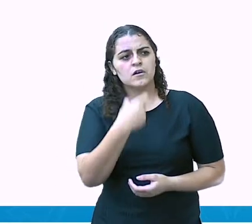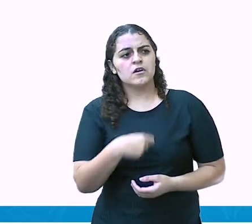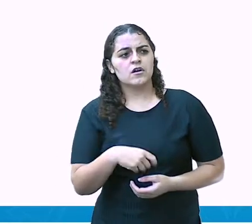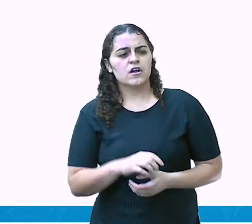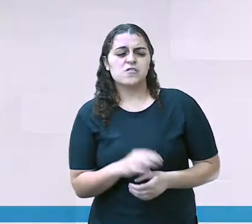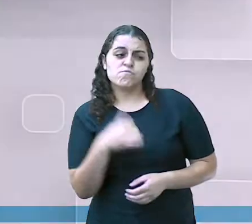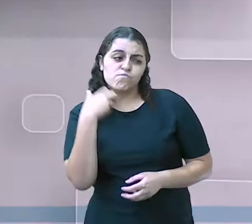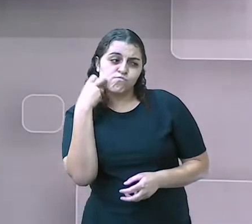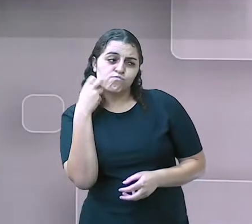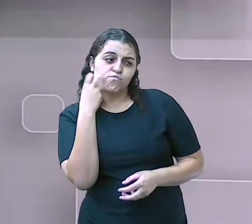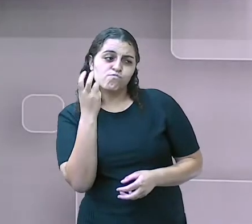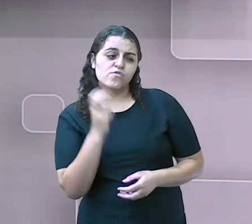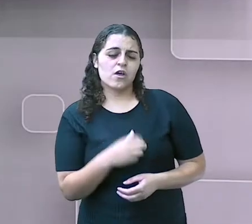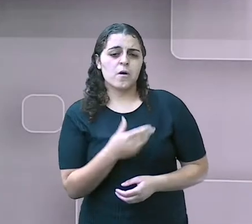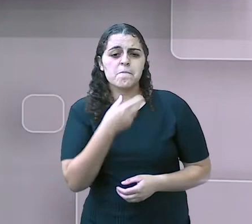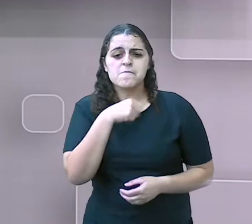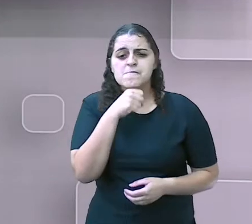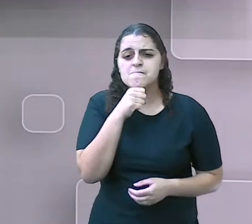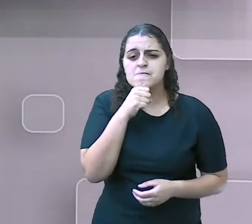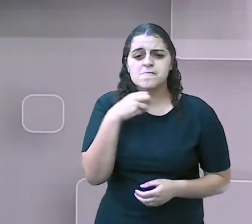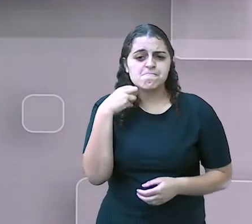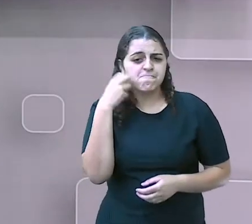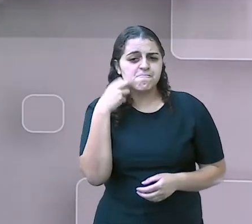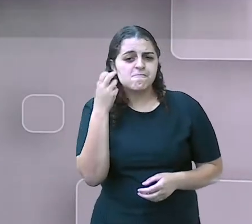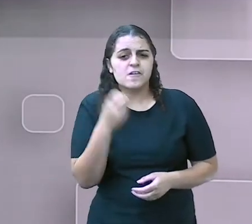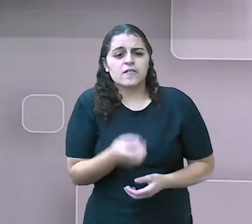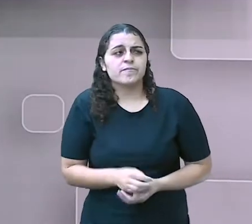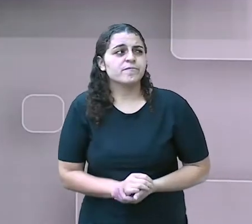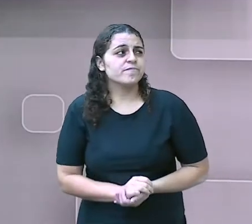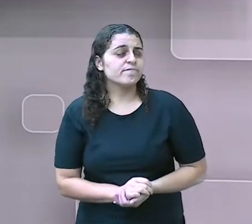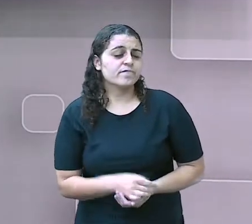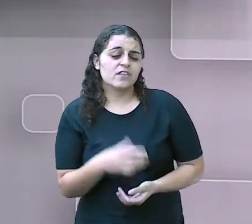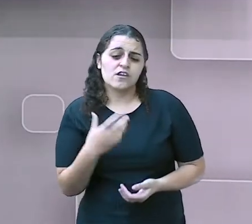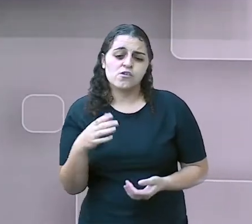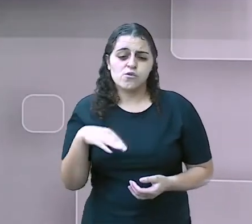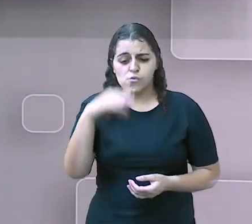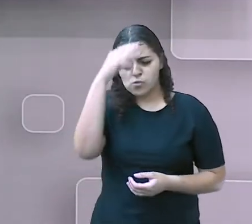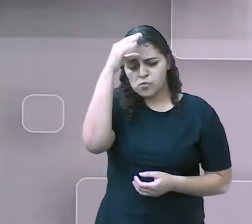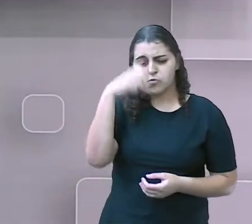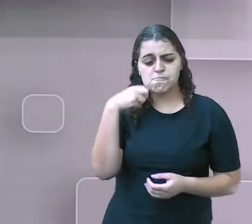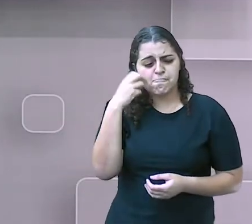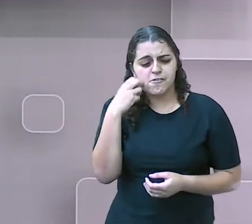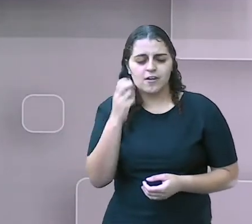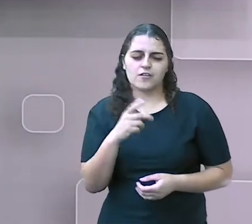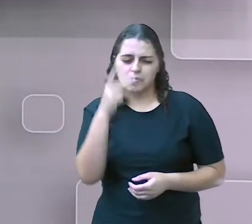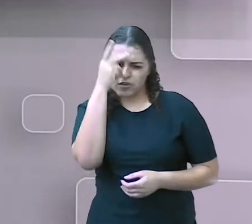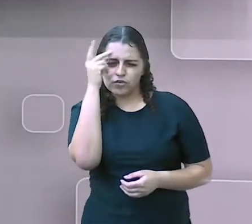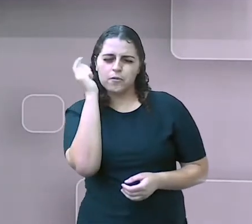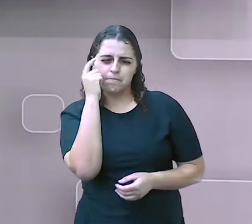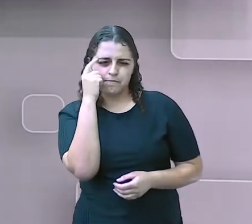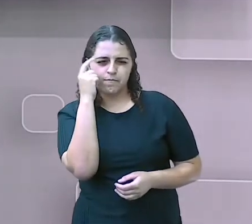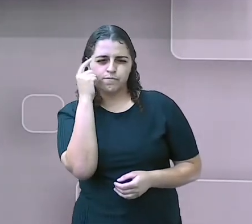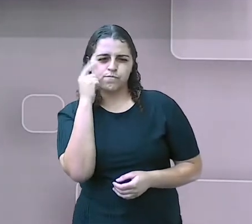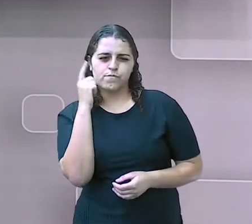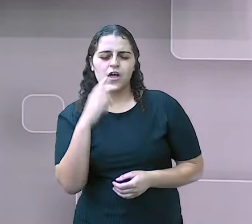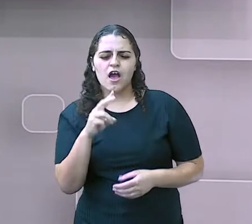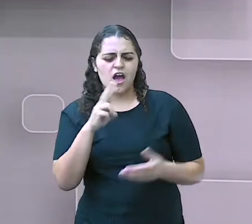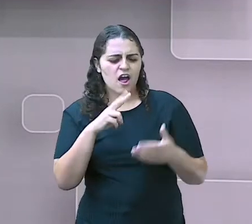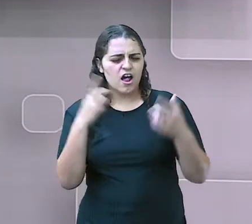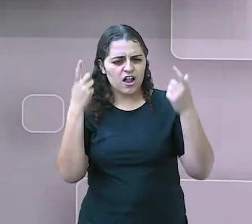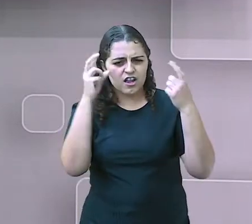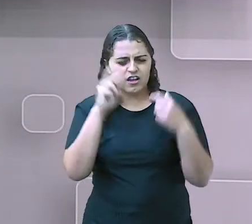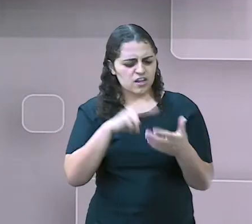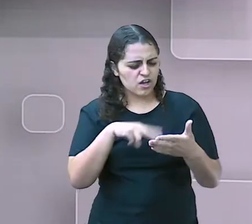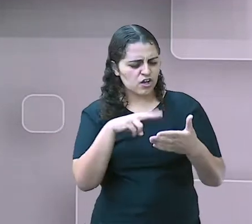Aí ela é tímida. O meu bisavô era assim. Ah, eu tenho um tio que era assim, então ela puxou. É isso que as pessoas costumam fazer. A leitura